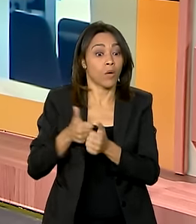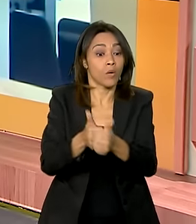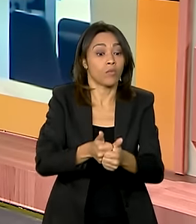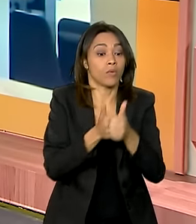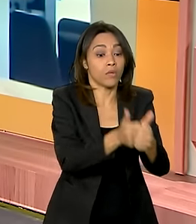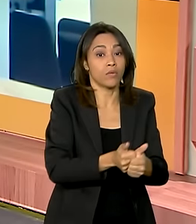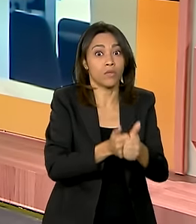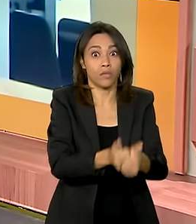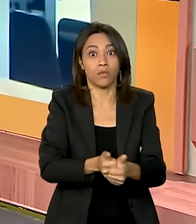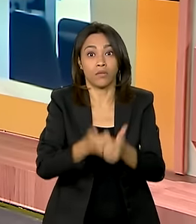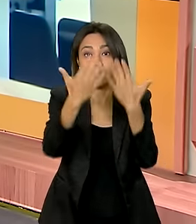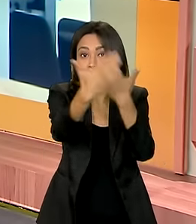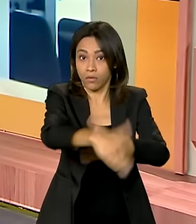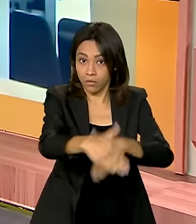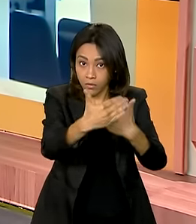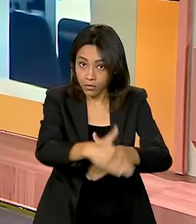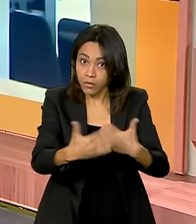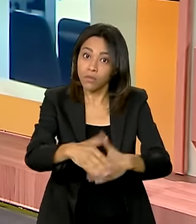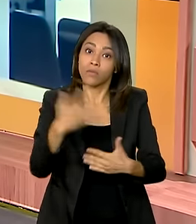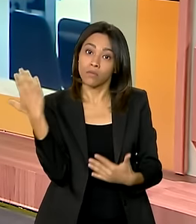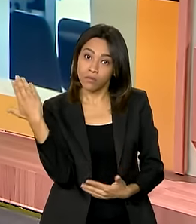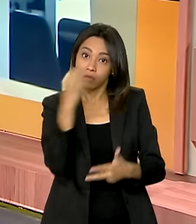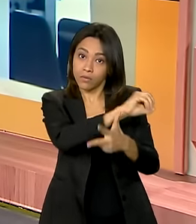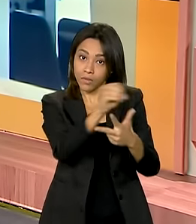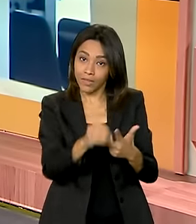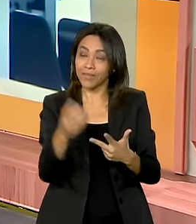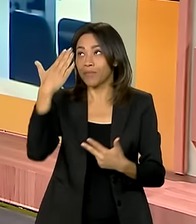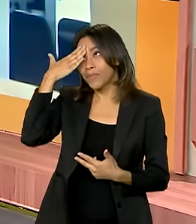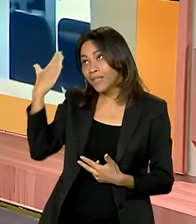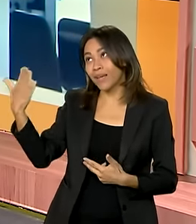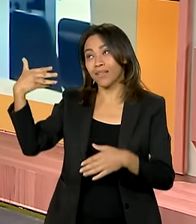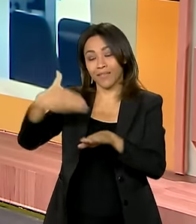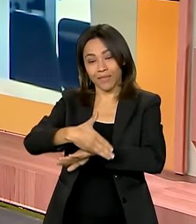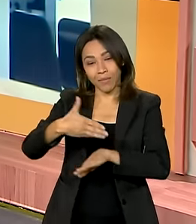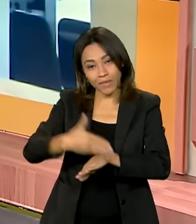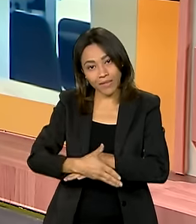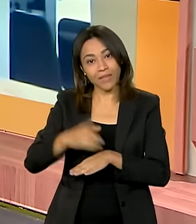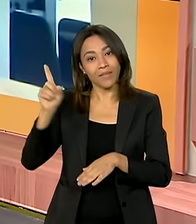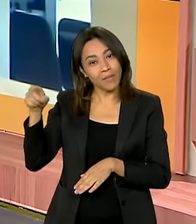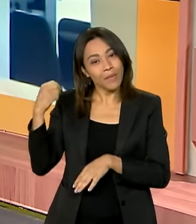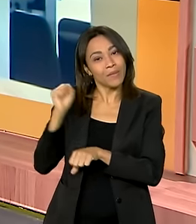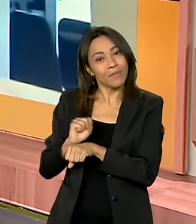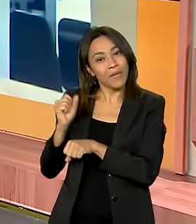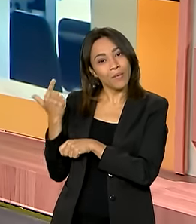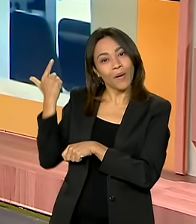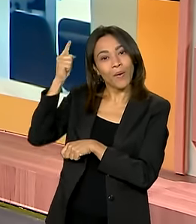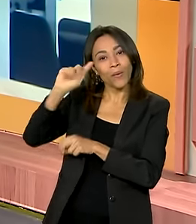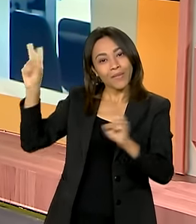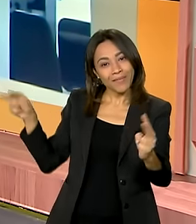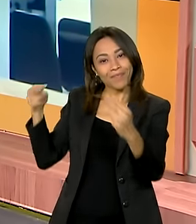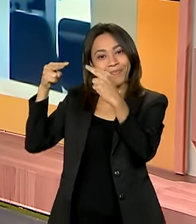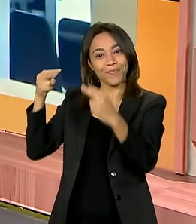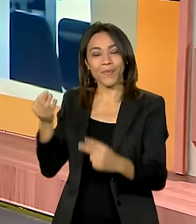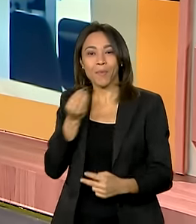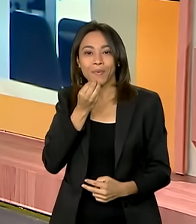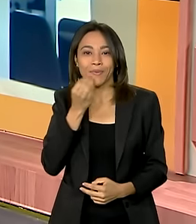Inep. Muito obrigada pela participação no nosso programa. Eu aguardo aí uma nova oportunidade com a senhora.